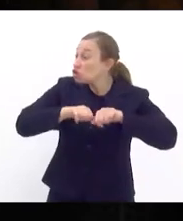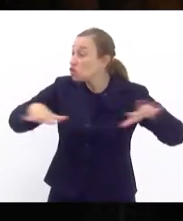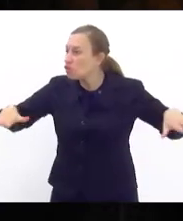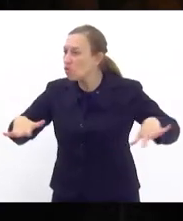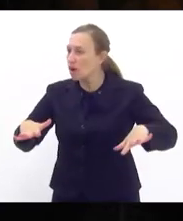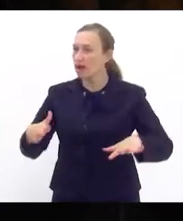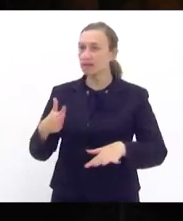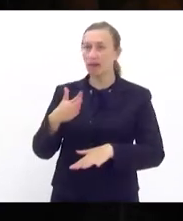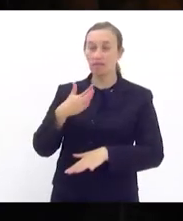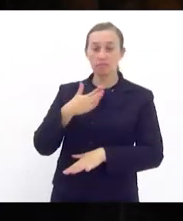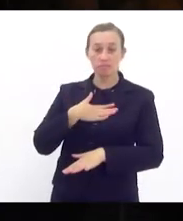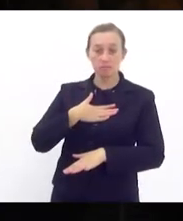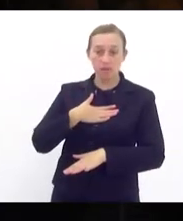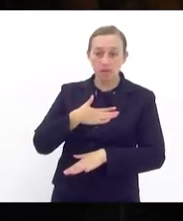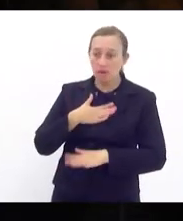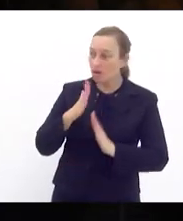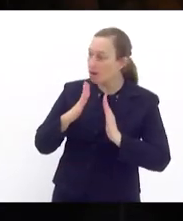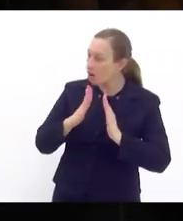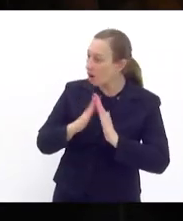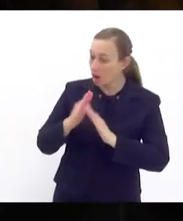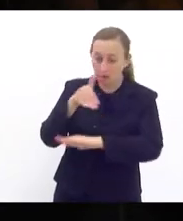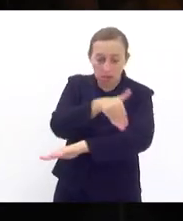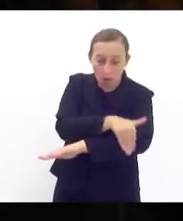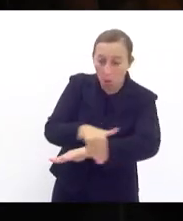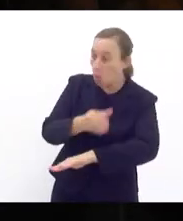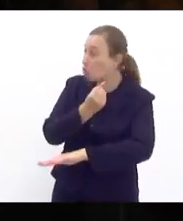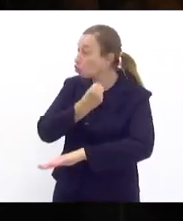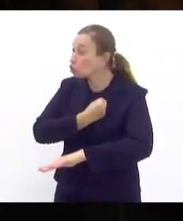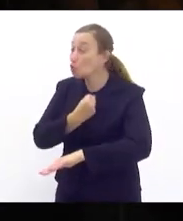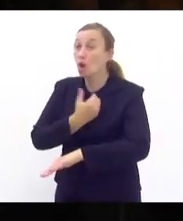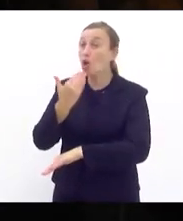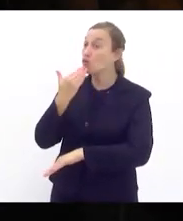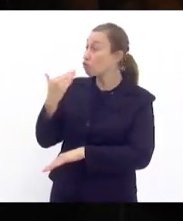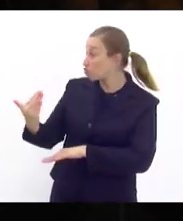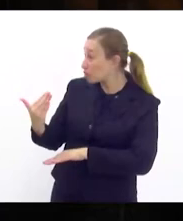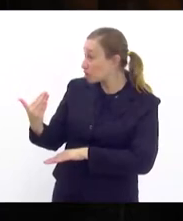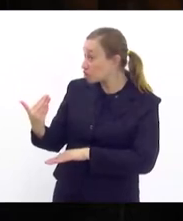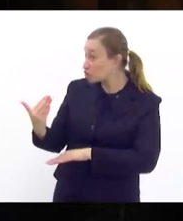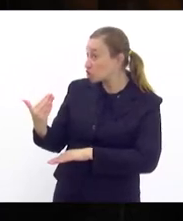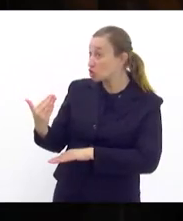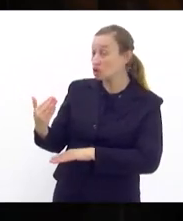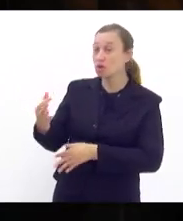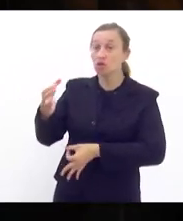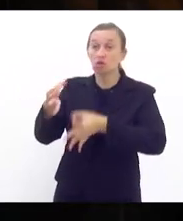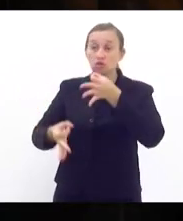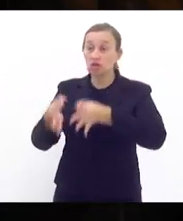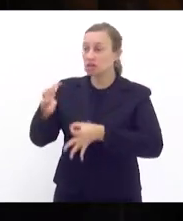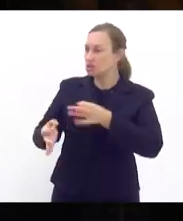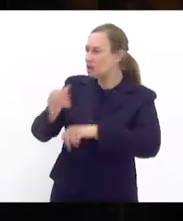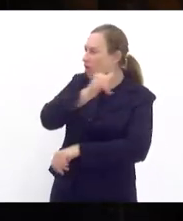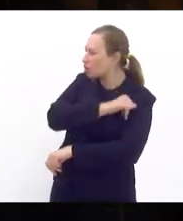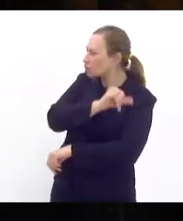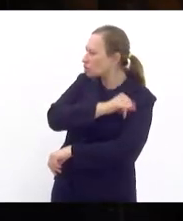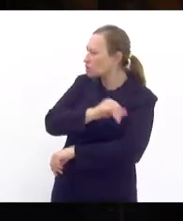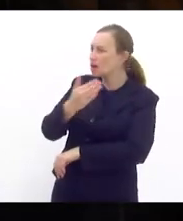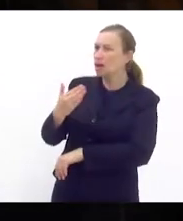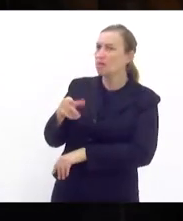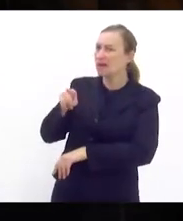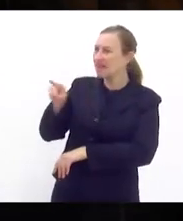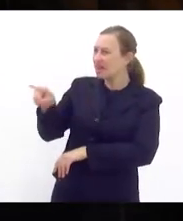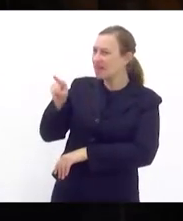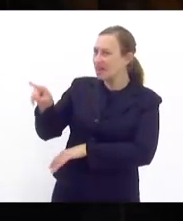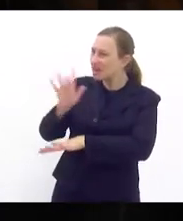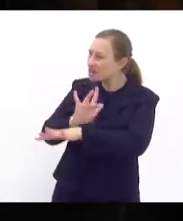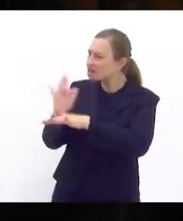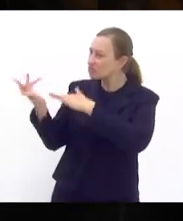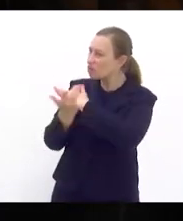casa e eu fui pedir por meio do judiciário do rio de janeiro para que aquela rede